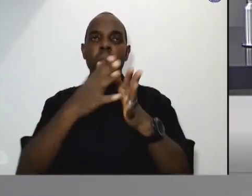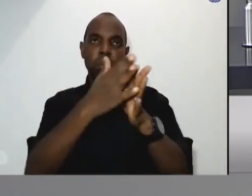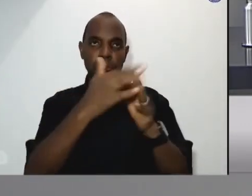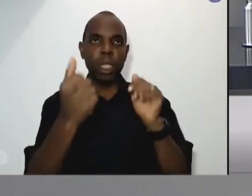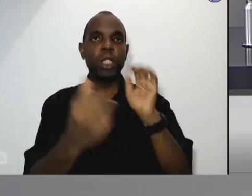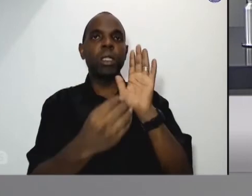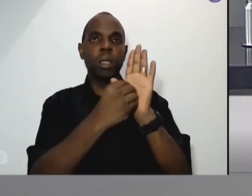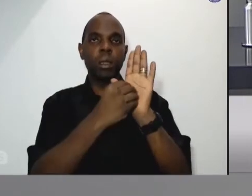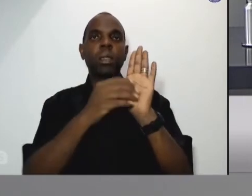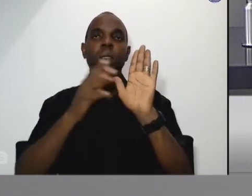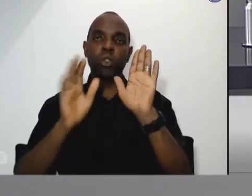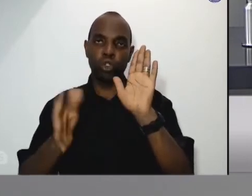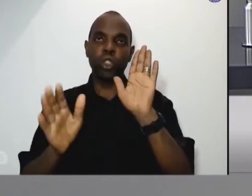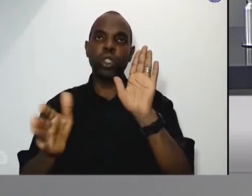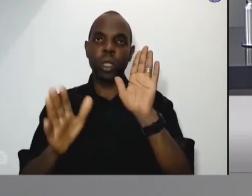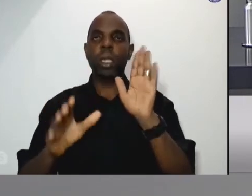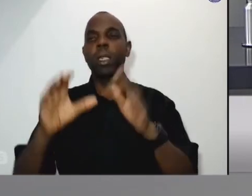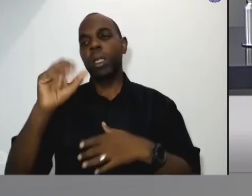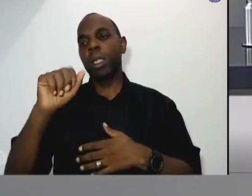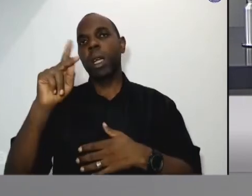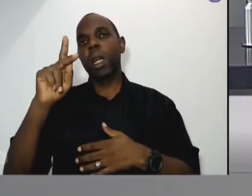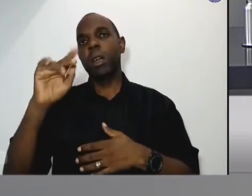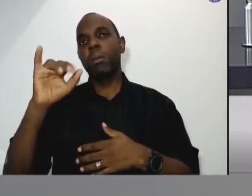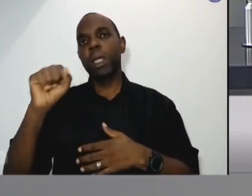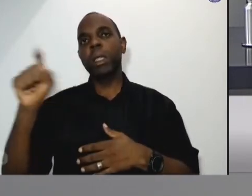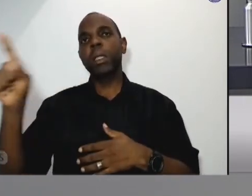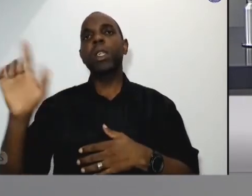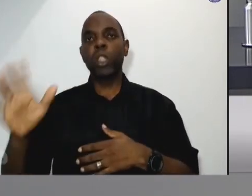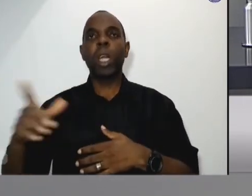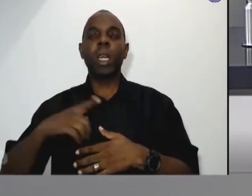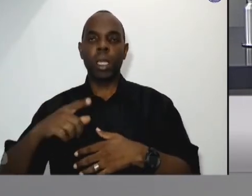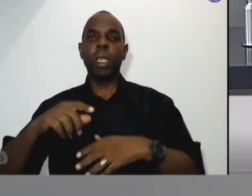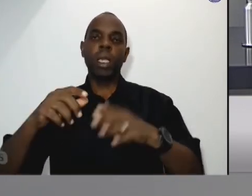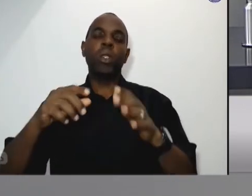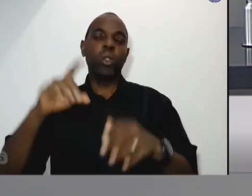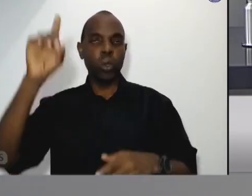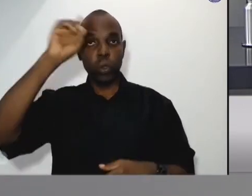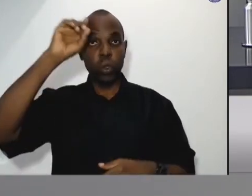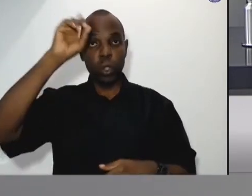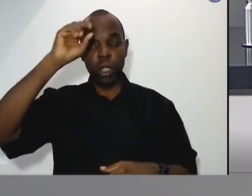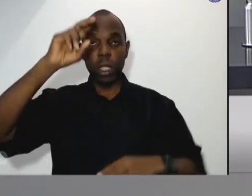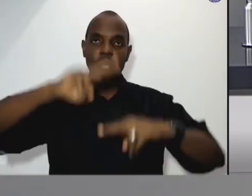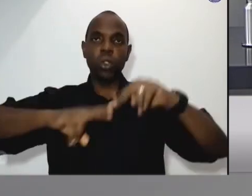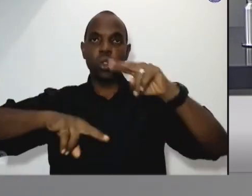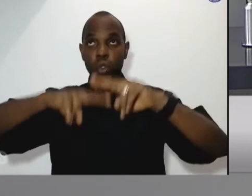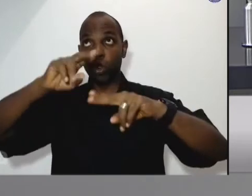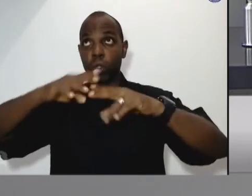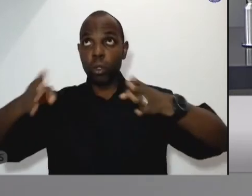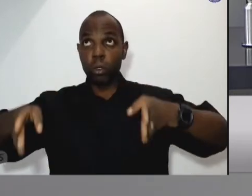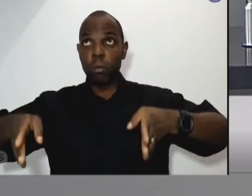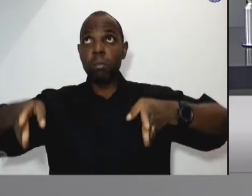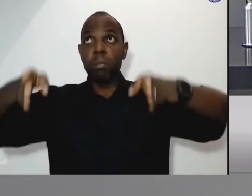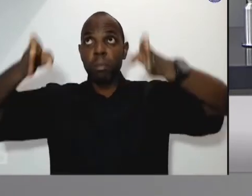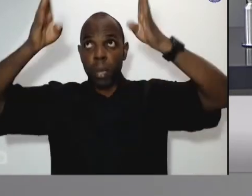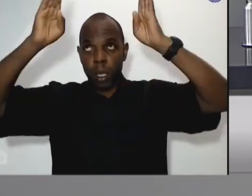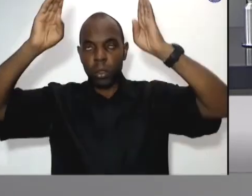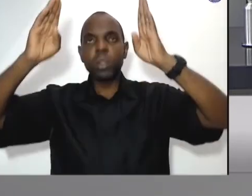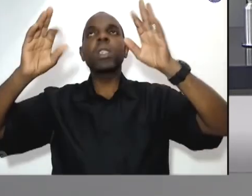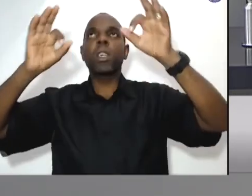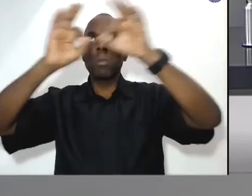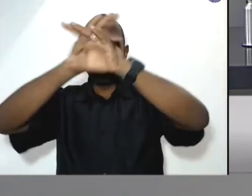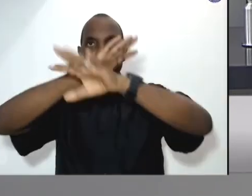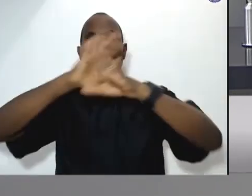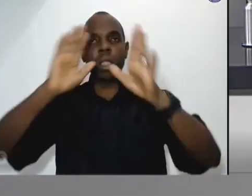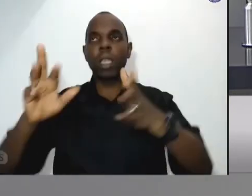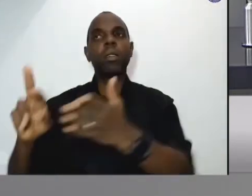inauguração e o CAPS já está com data marcada para junho e o prédio já está terminado recebi já a resposta oficial tá bem mas fica